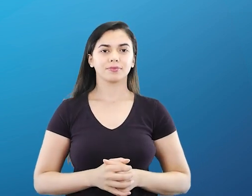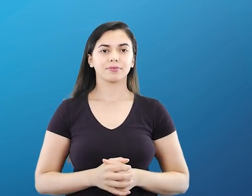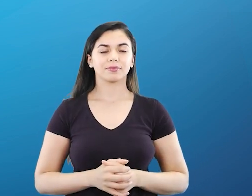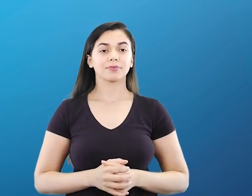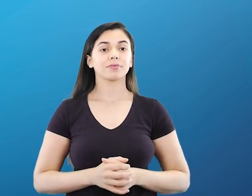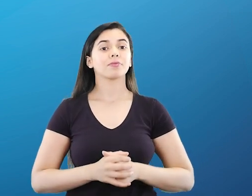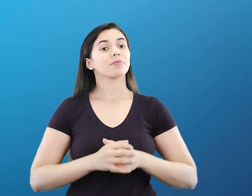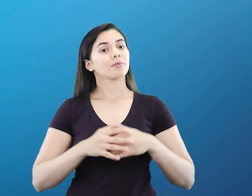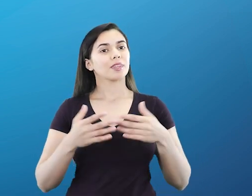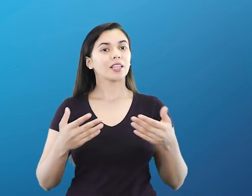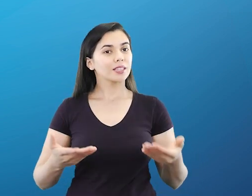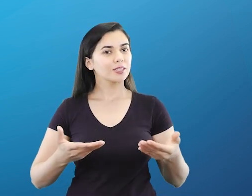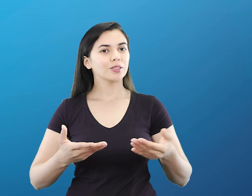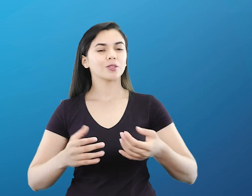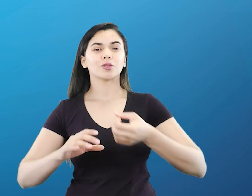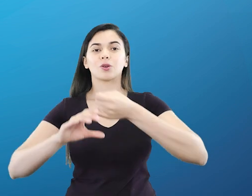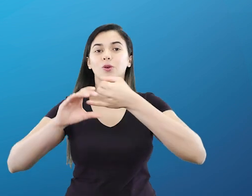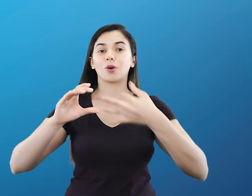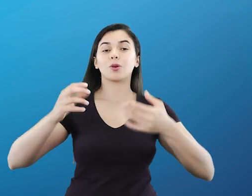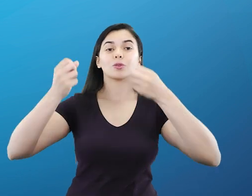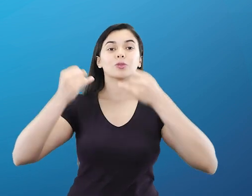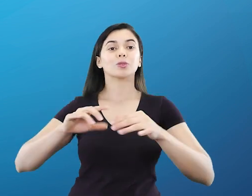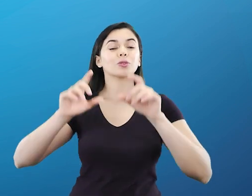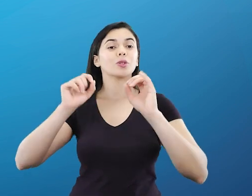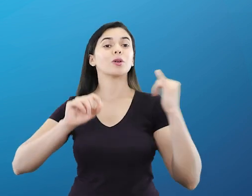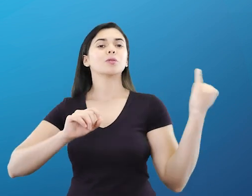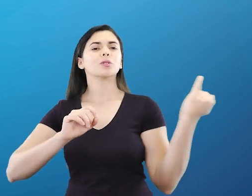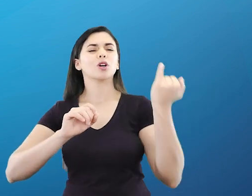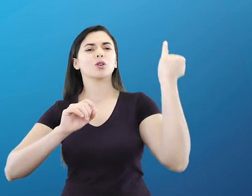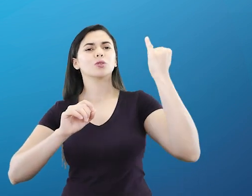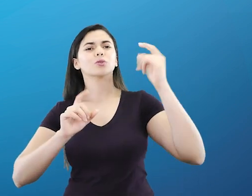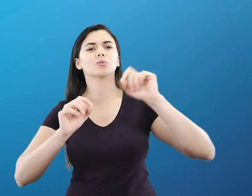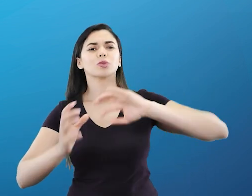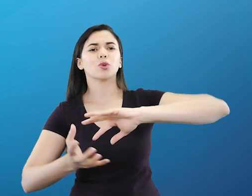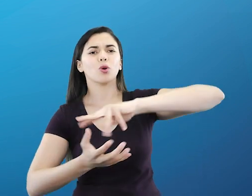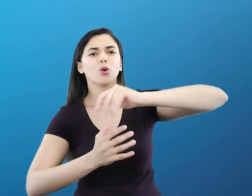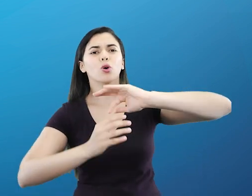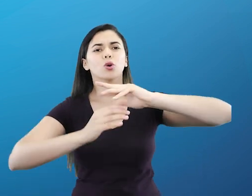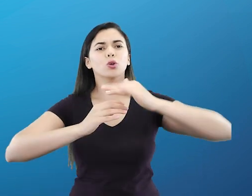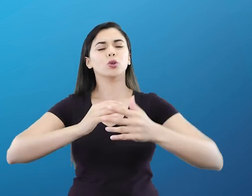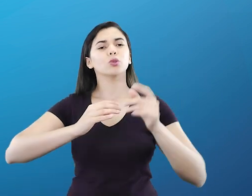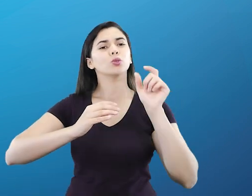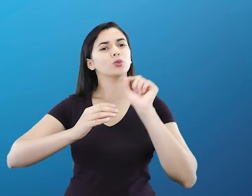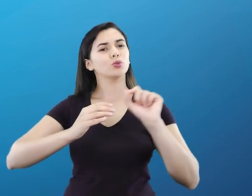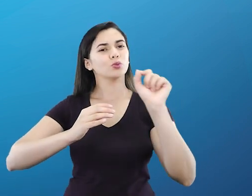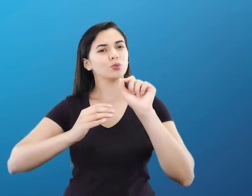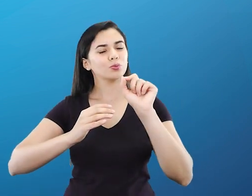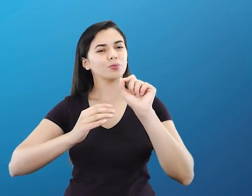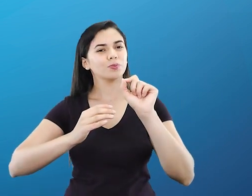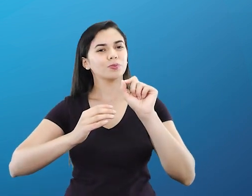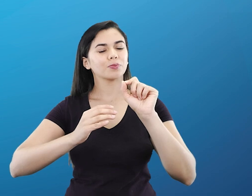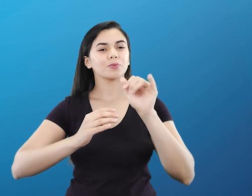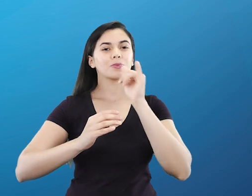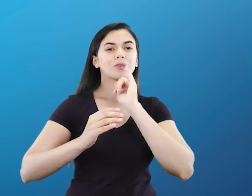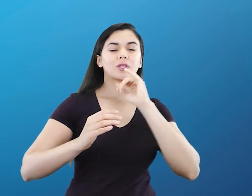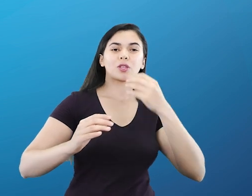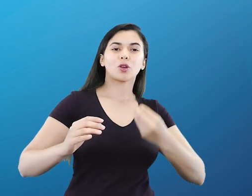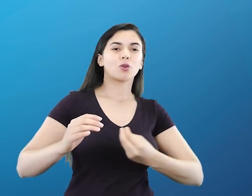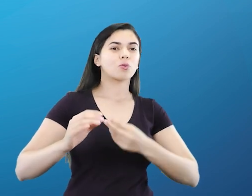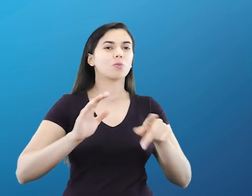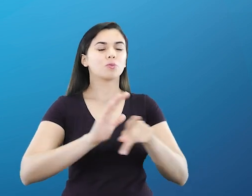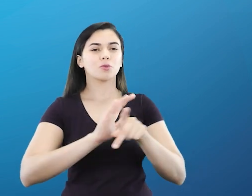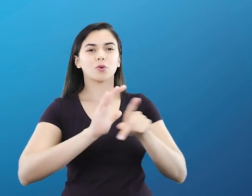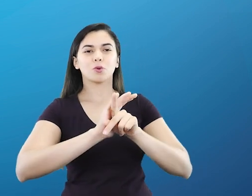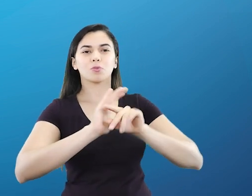Uma das características que explicam a importância da atmosfera está atrelada a A. Letra A, formação de formas de vida vegetal nos